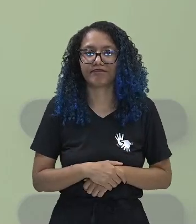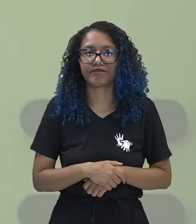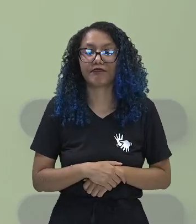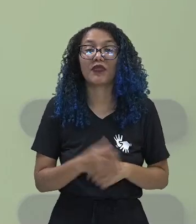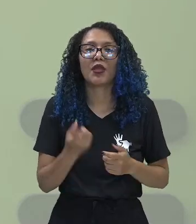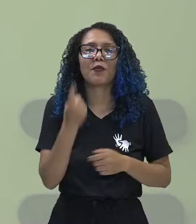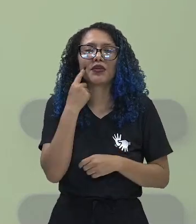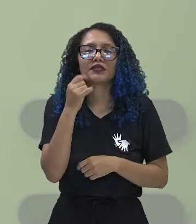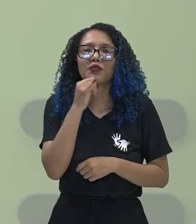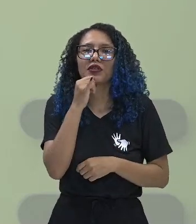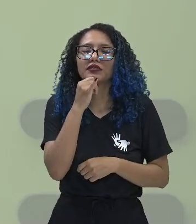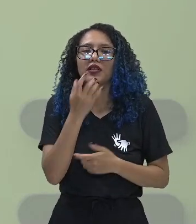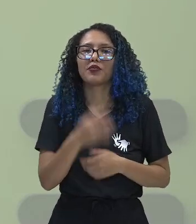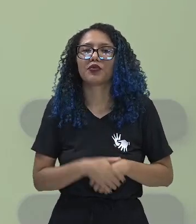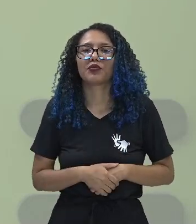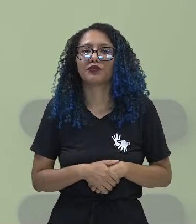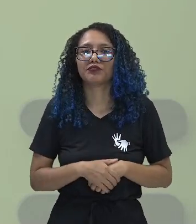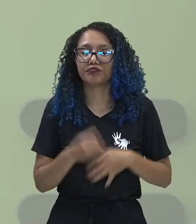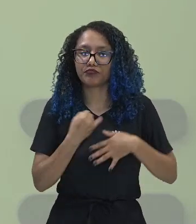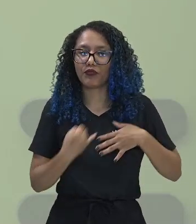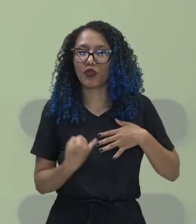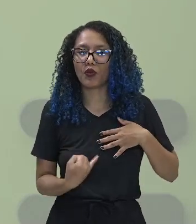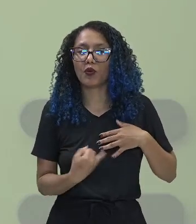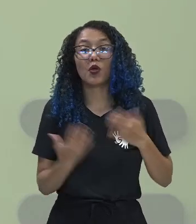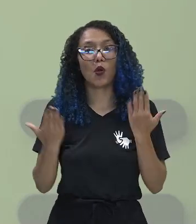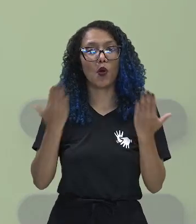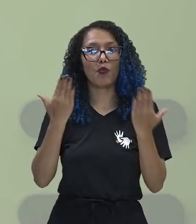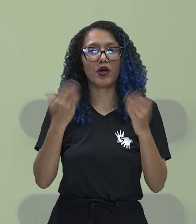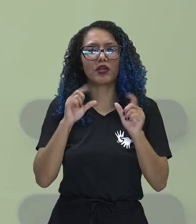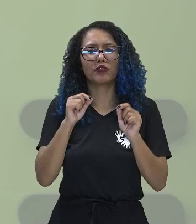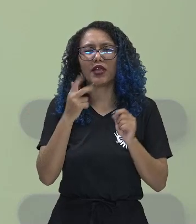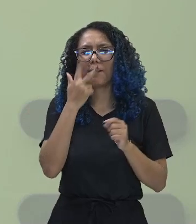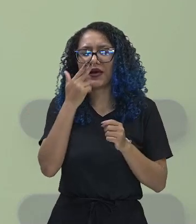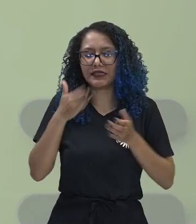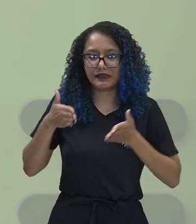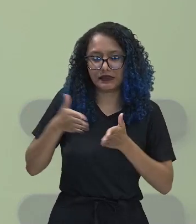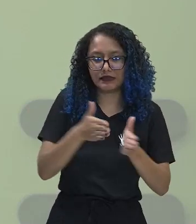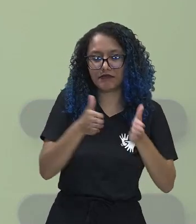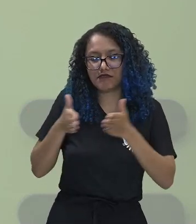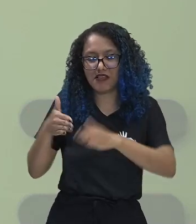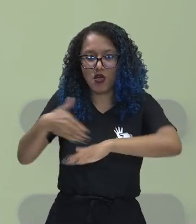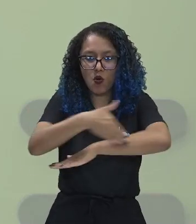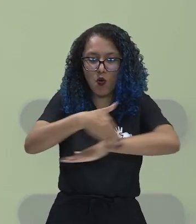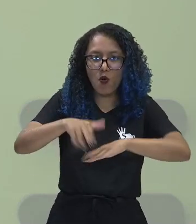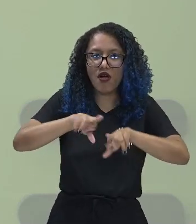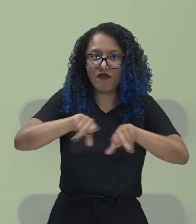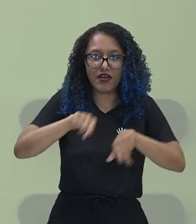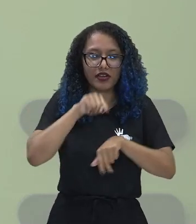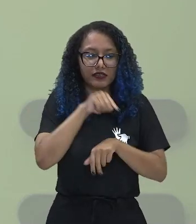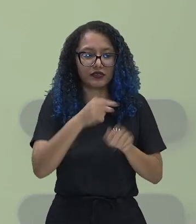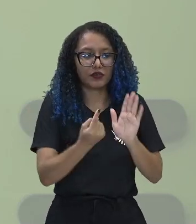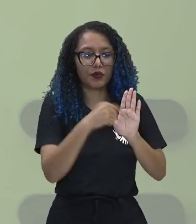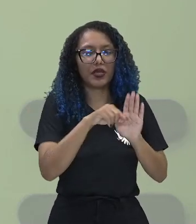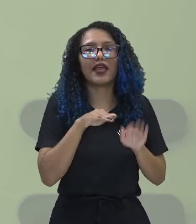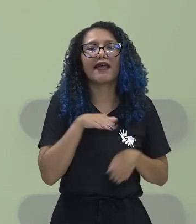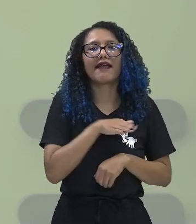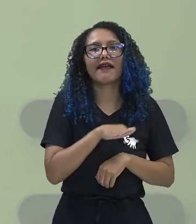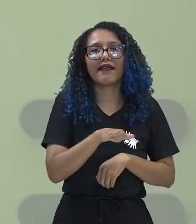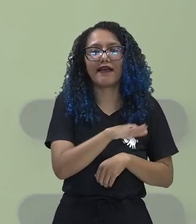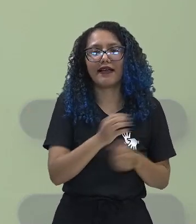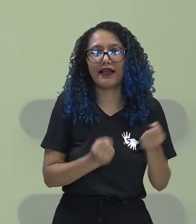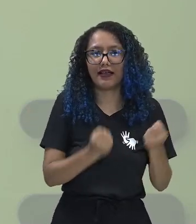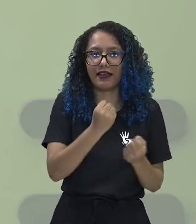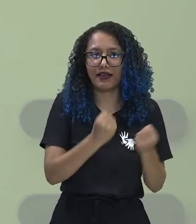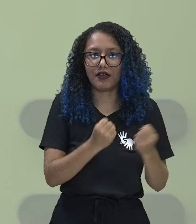aí um sistema linfático como a rede de estradas e o sistema imunológico como os carros. as